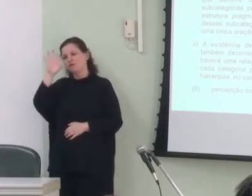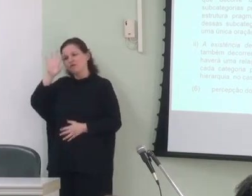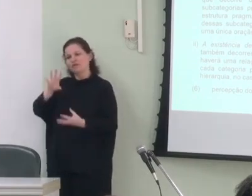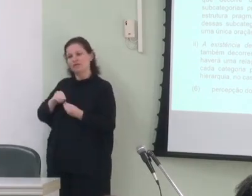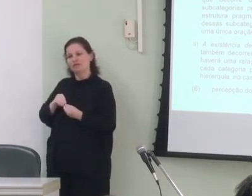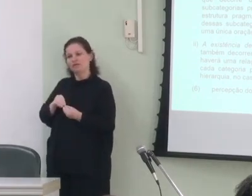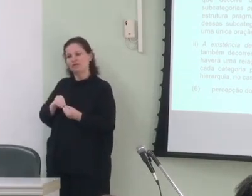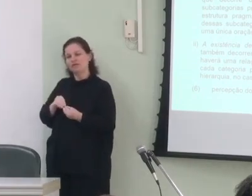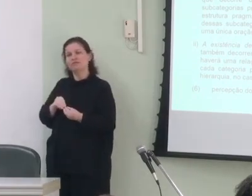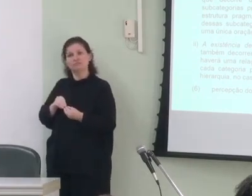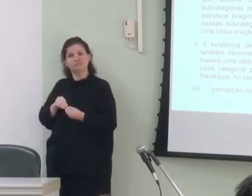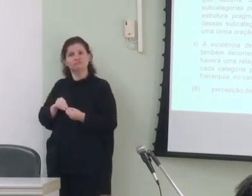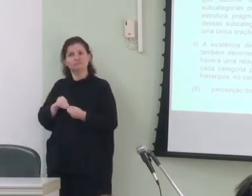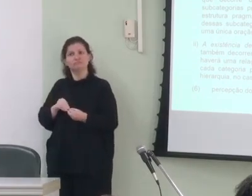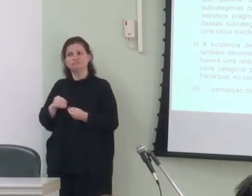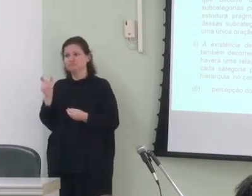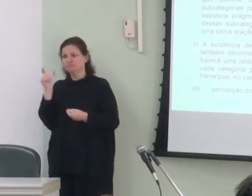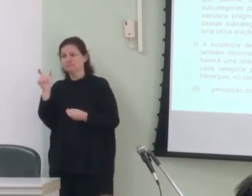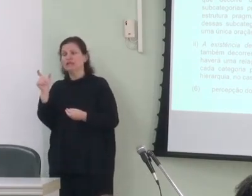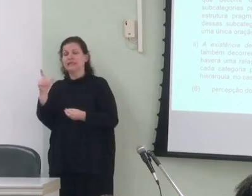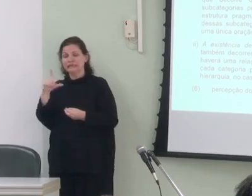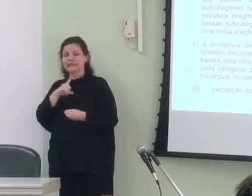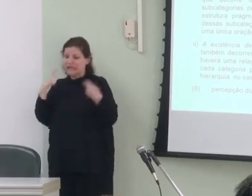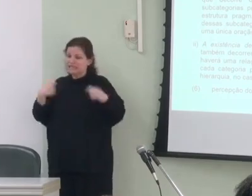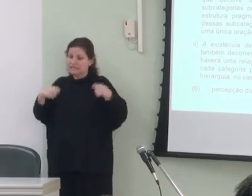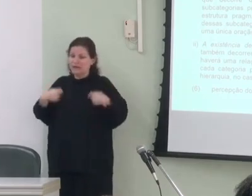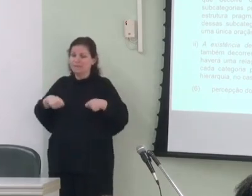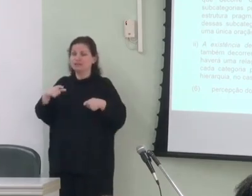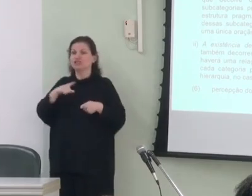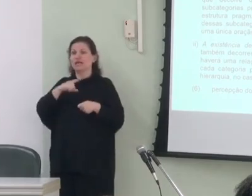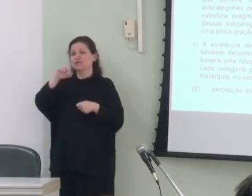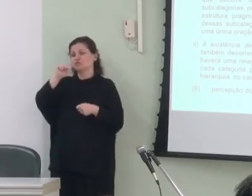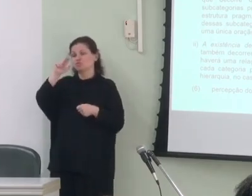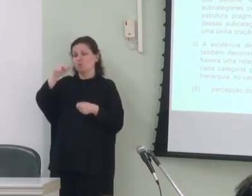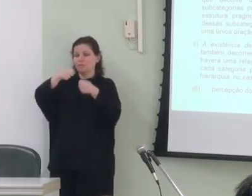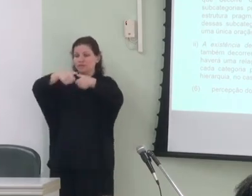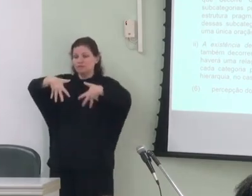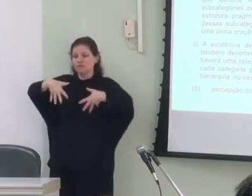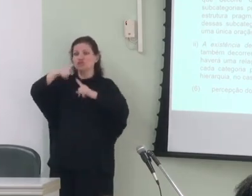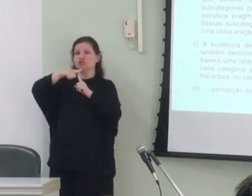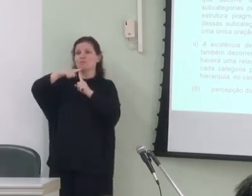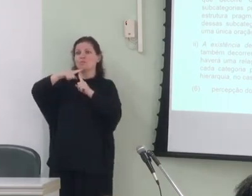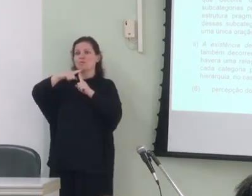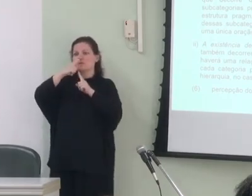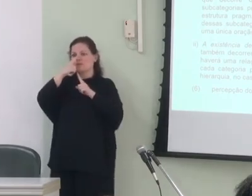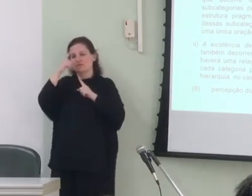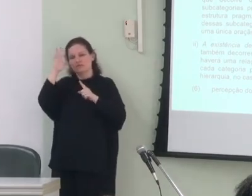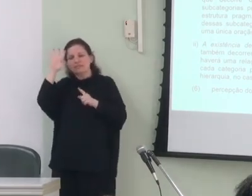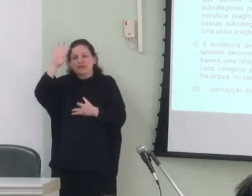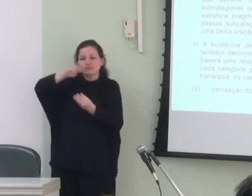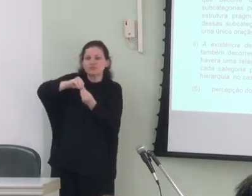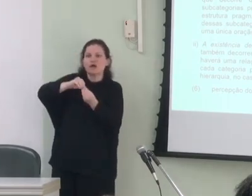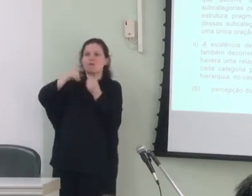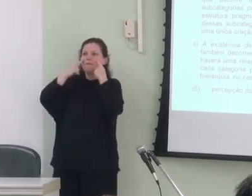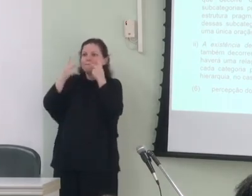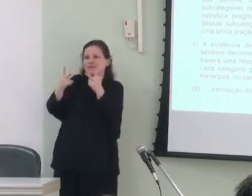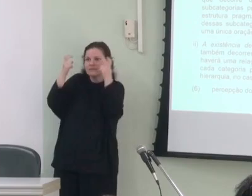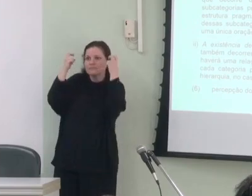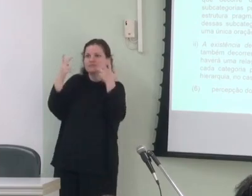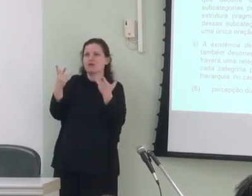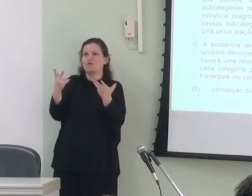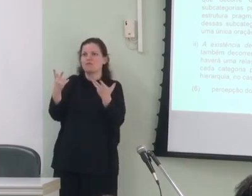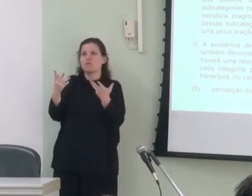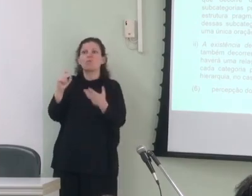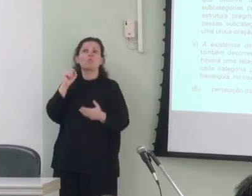necessariamente você tem também das subtipos menores de dedução ou da percepção de evento